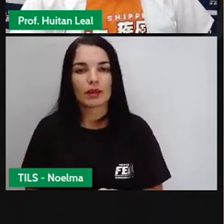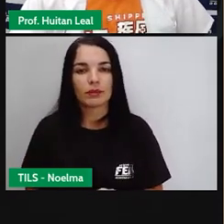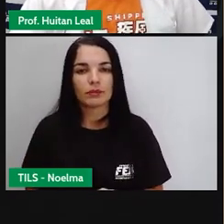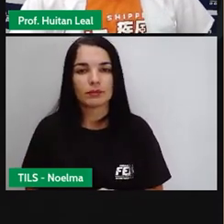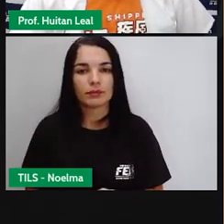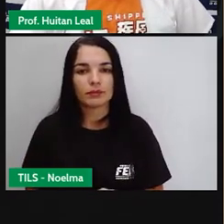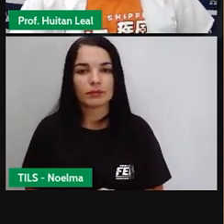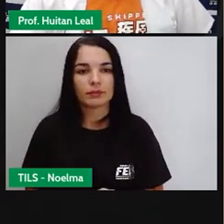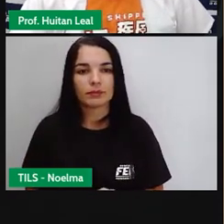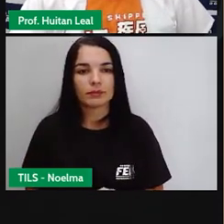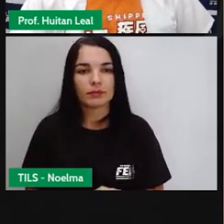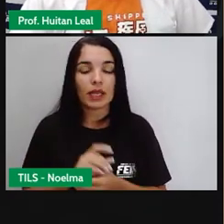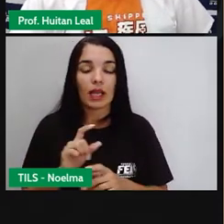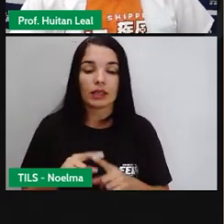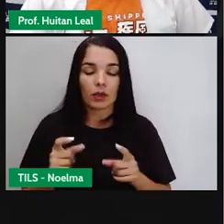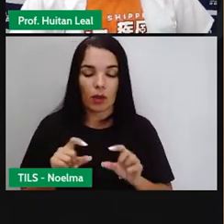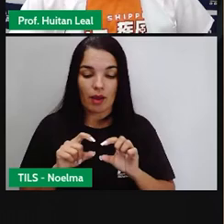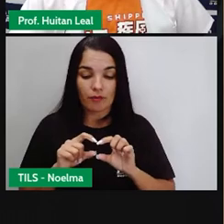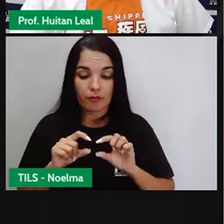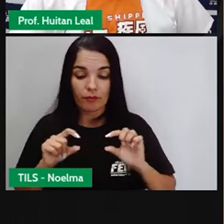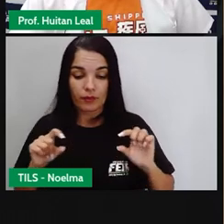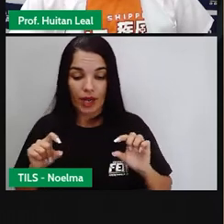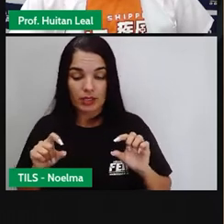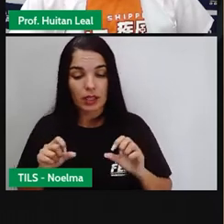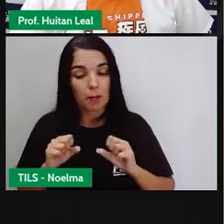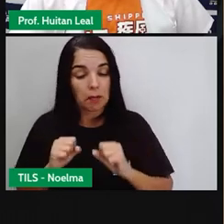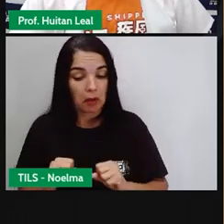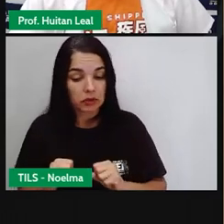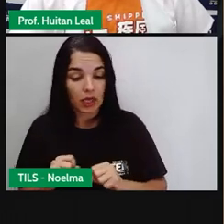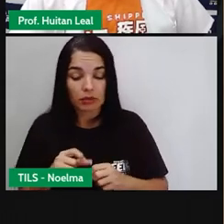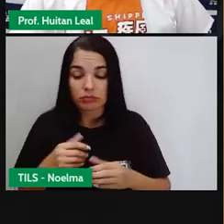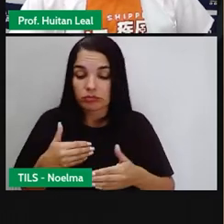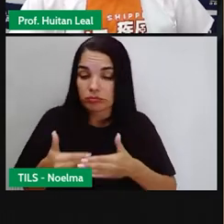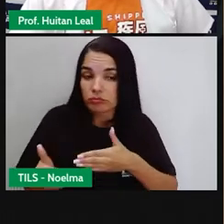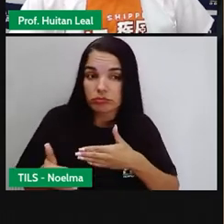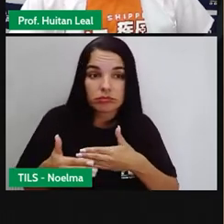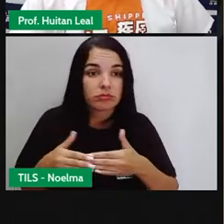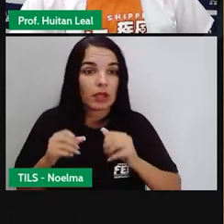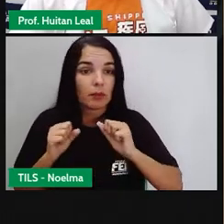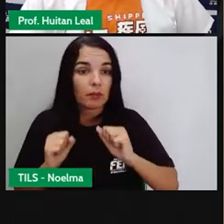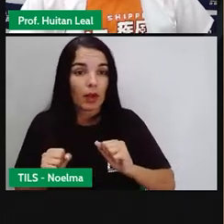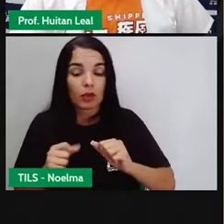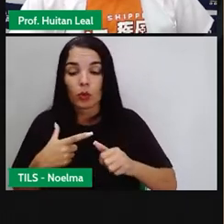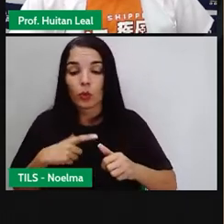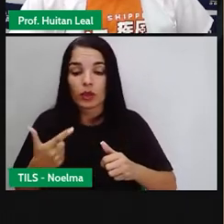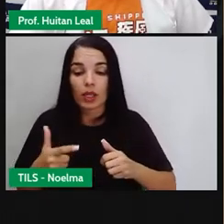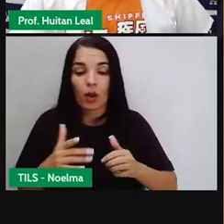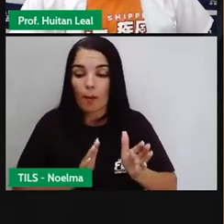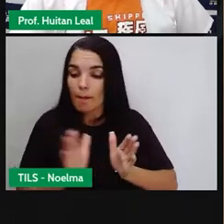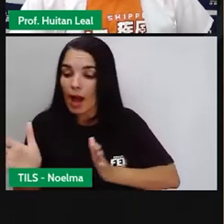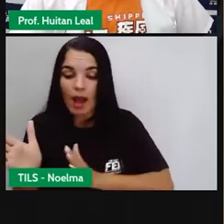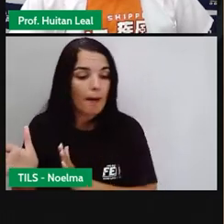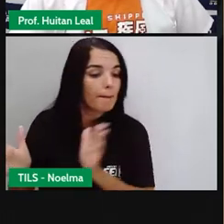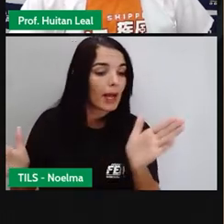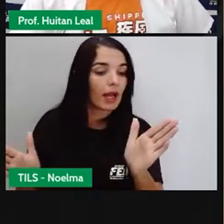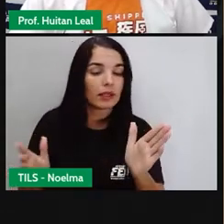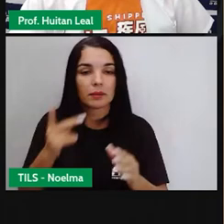Ok? A frase pode ser circunstancial e não se direcionar a ninguém.